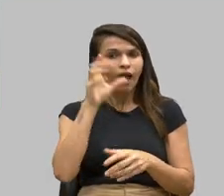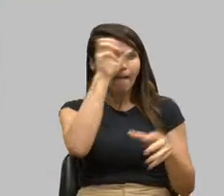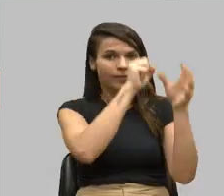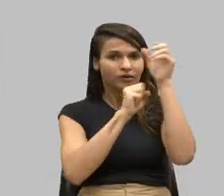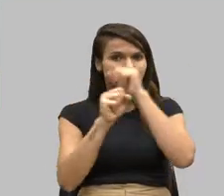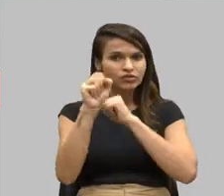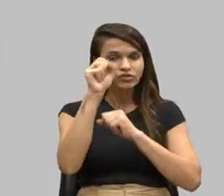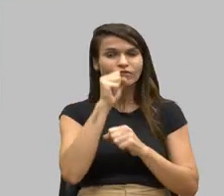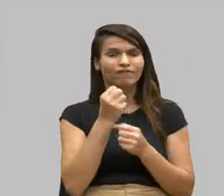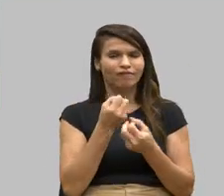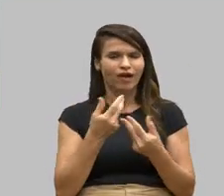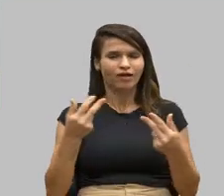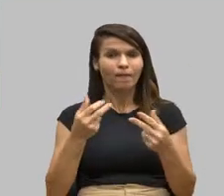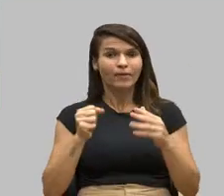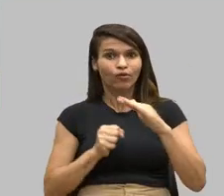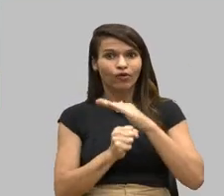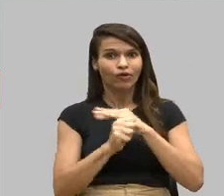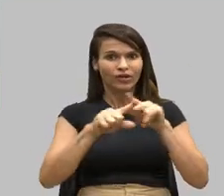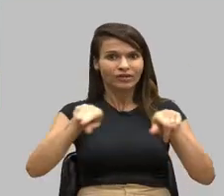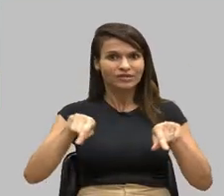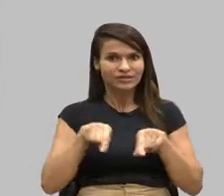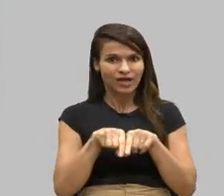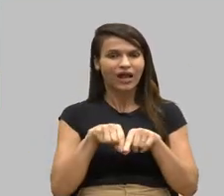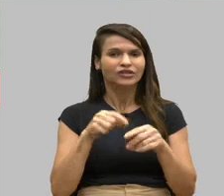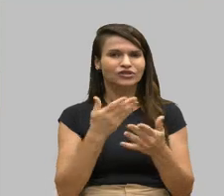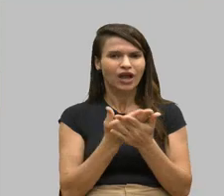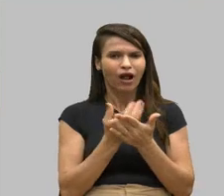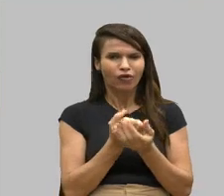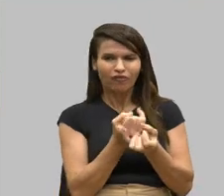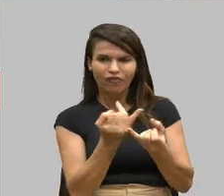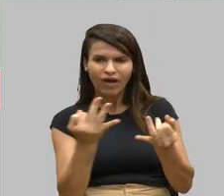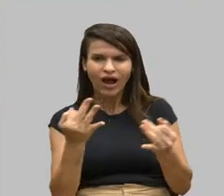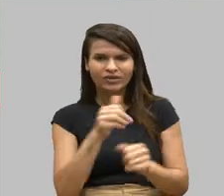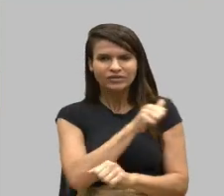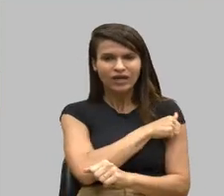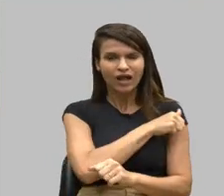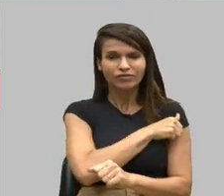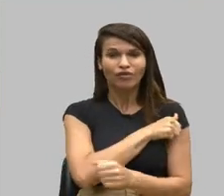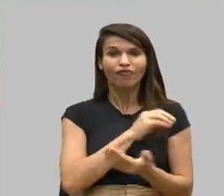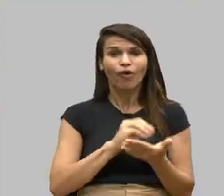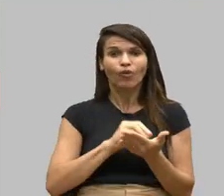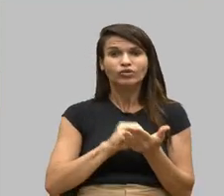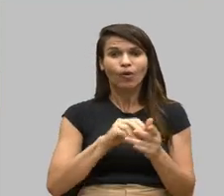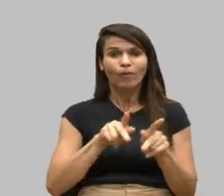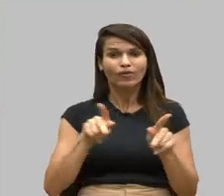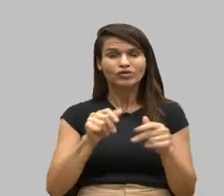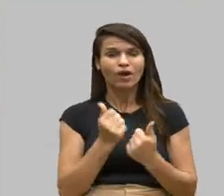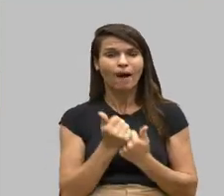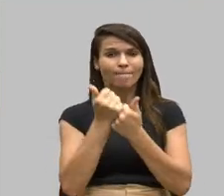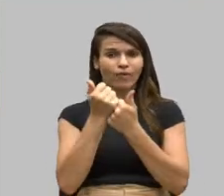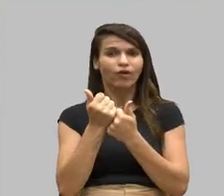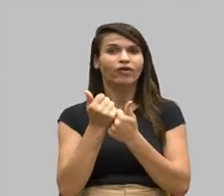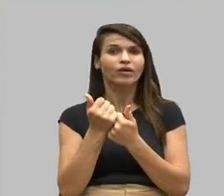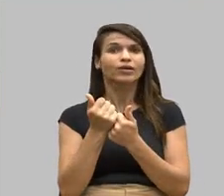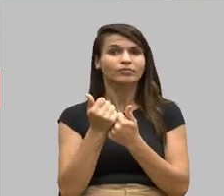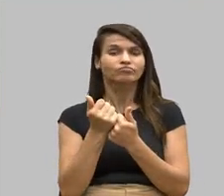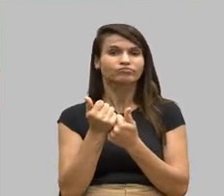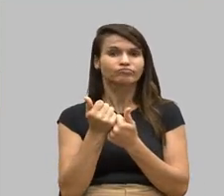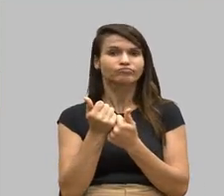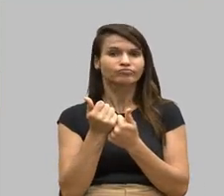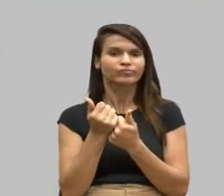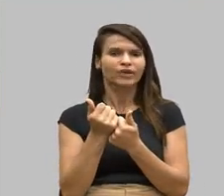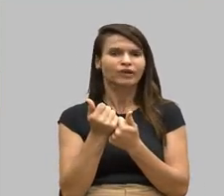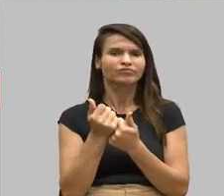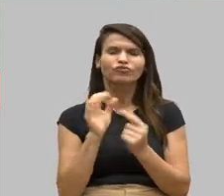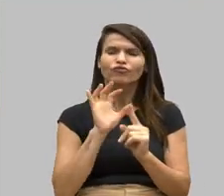sala de aula, com esse candidativo de aluno, sem um professor de apoio, para fazer evoluir a aprendizagem dessas